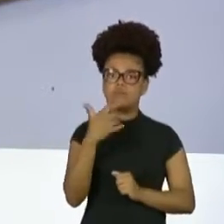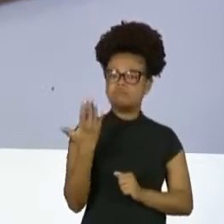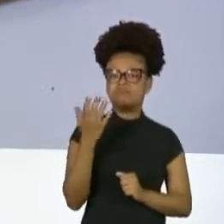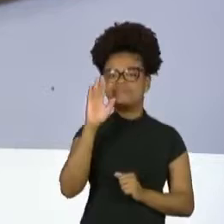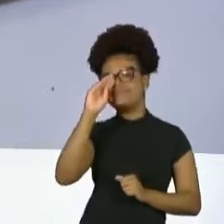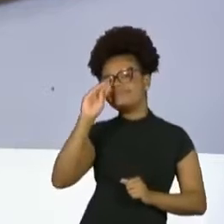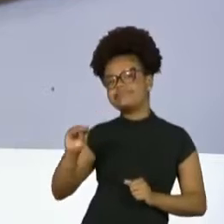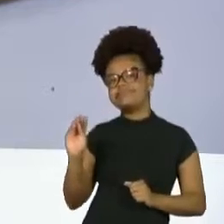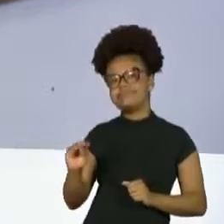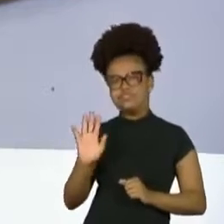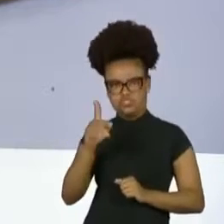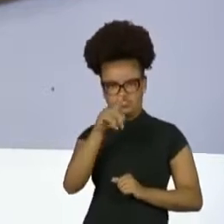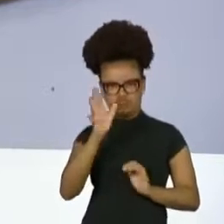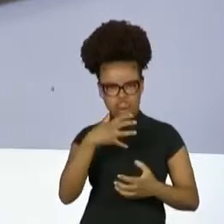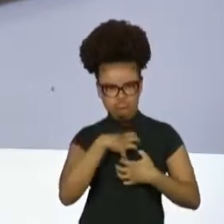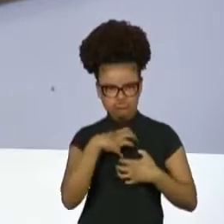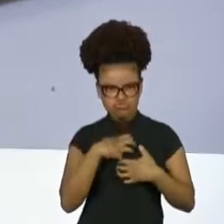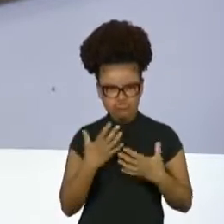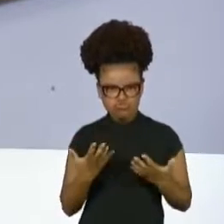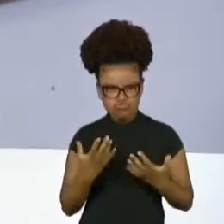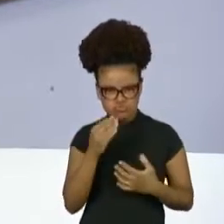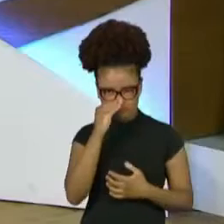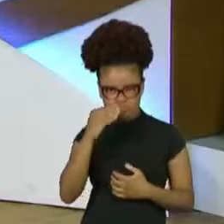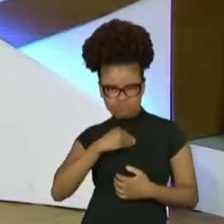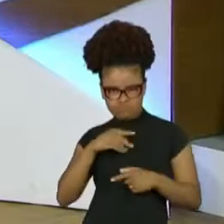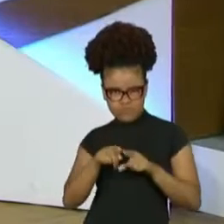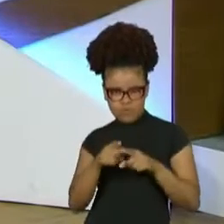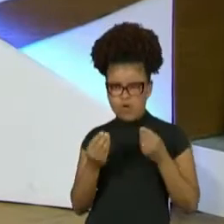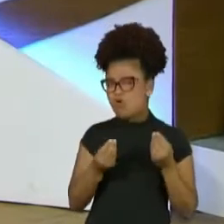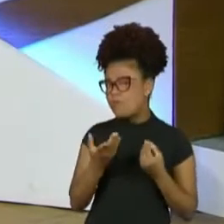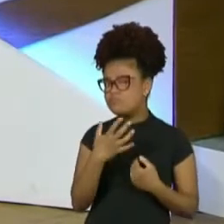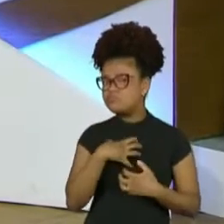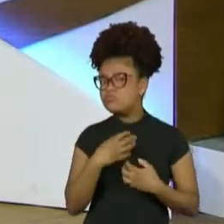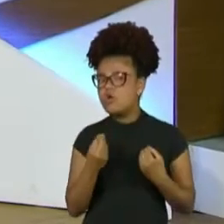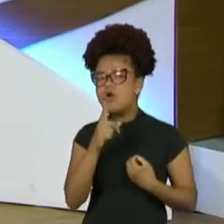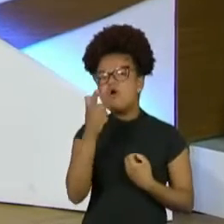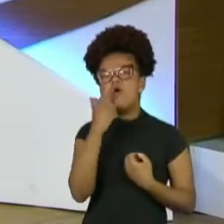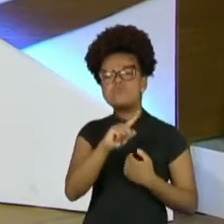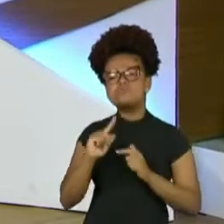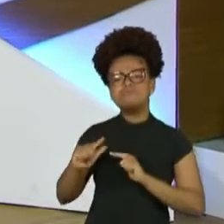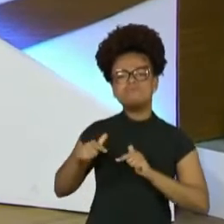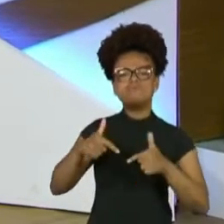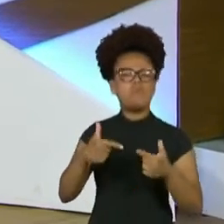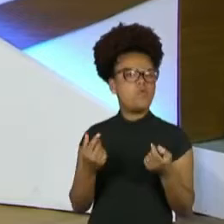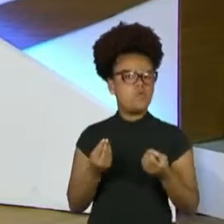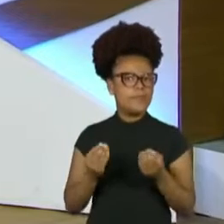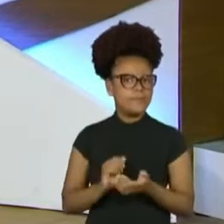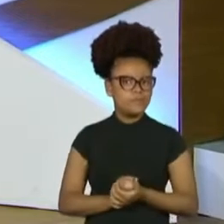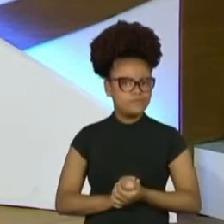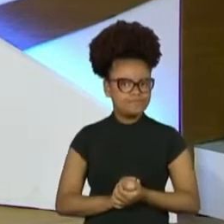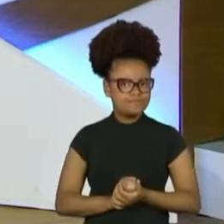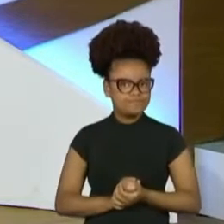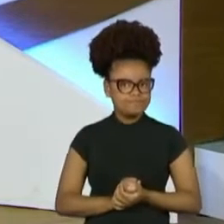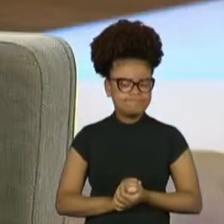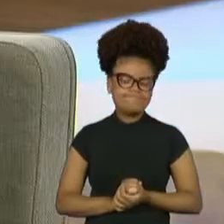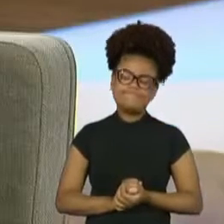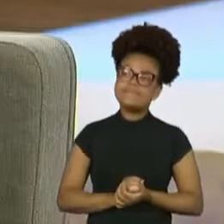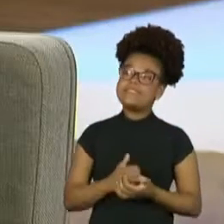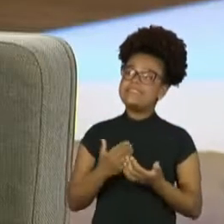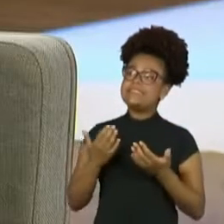se você viveu isso, ou vive isso, e como é que você lida com essa questão do etarismo? Olha, é... Bom, com 77,